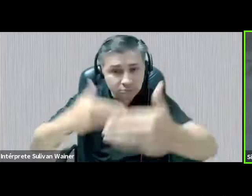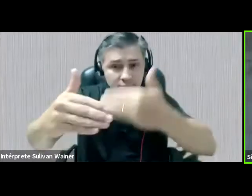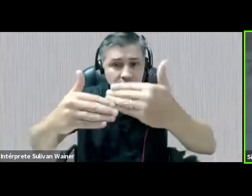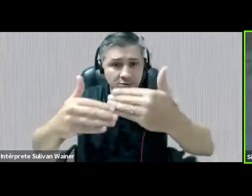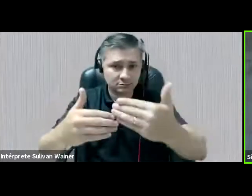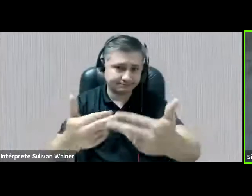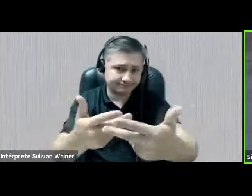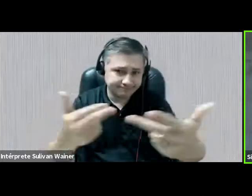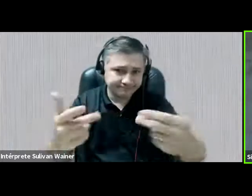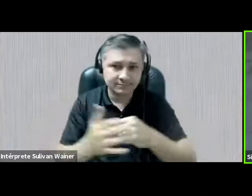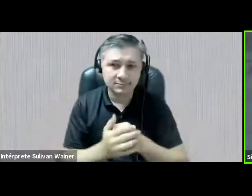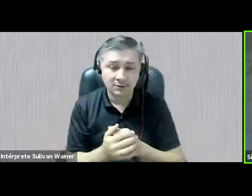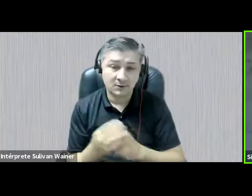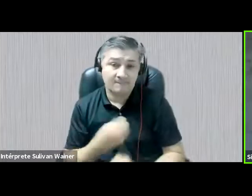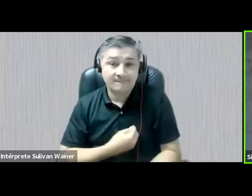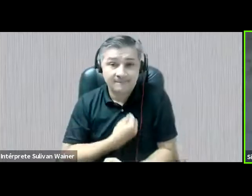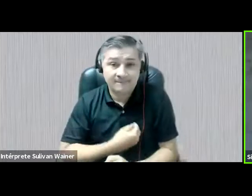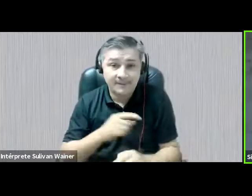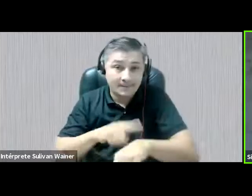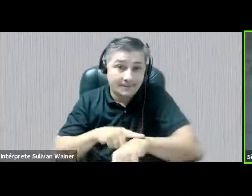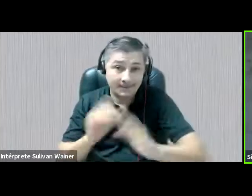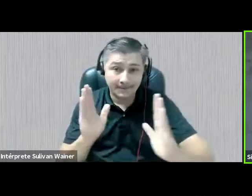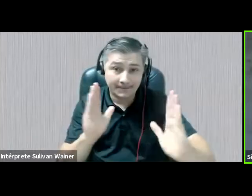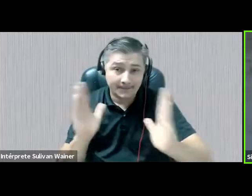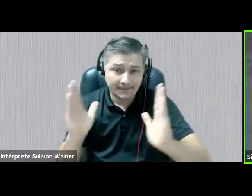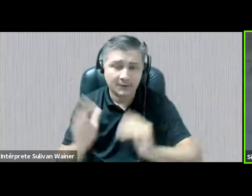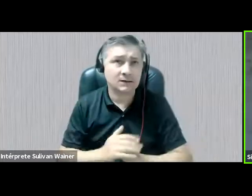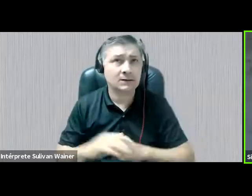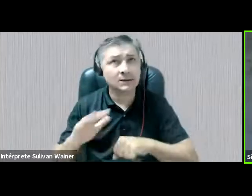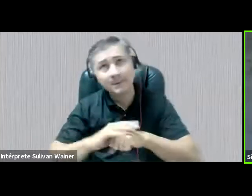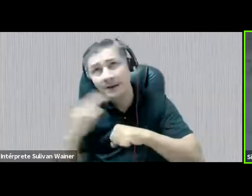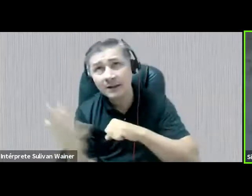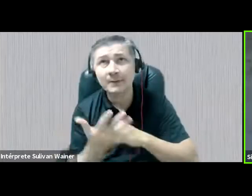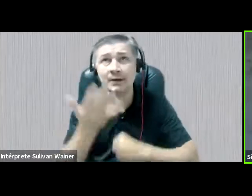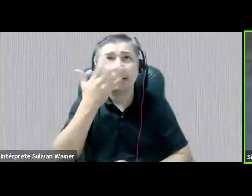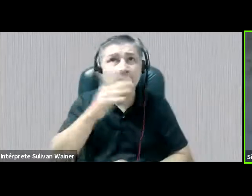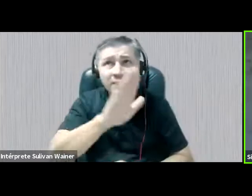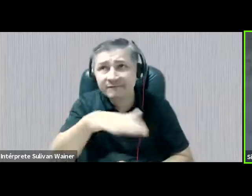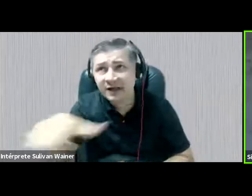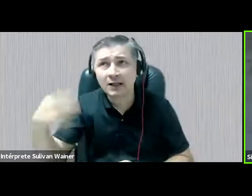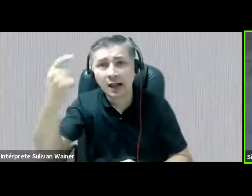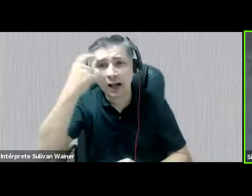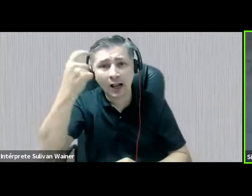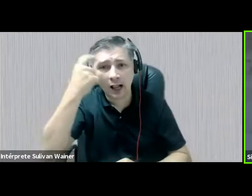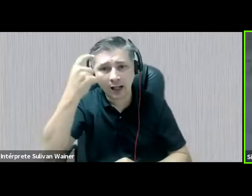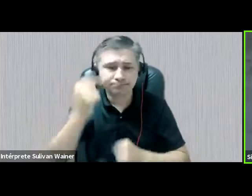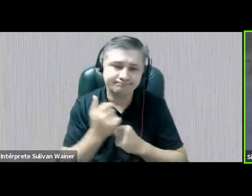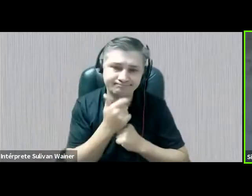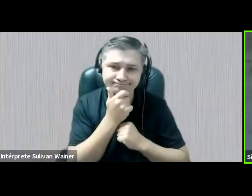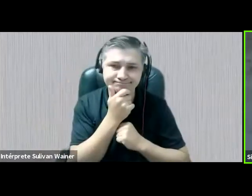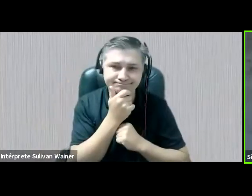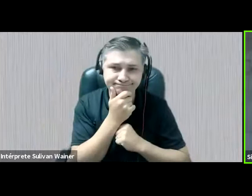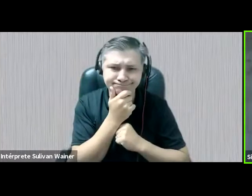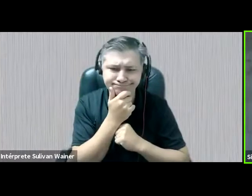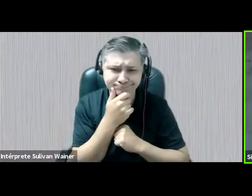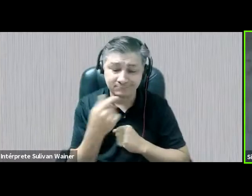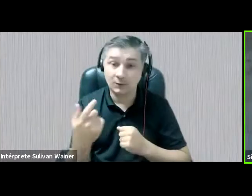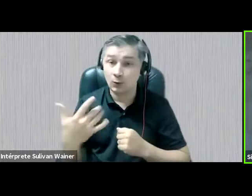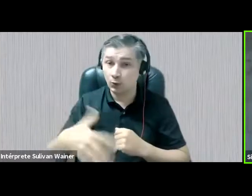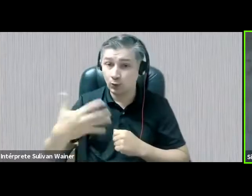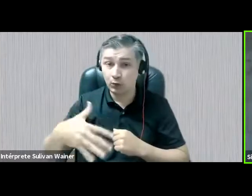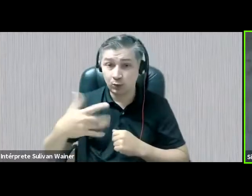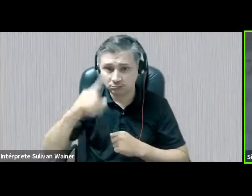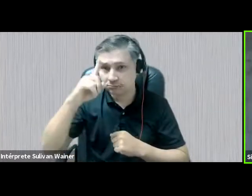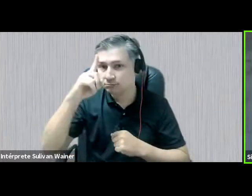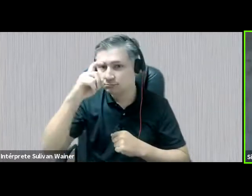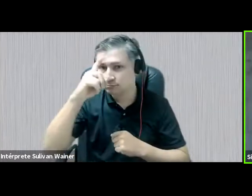que estamos vivendo em relação à pandemia e às infâncias, um processo, do meu ponto de vista, duríssimo, e a